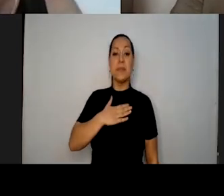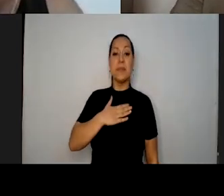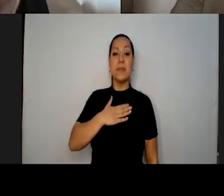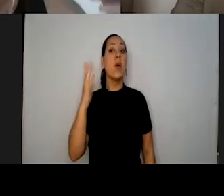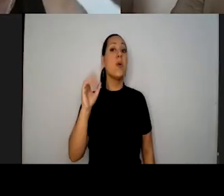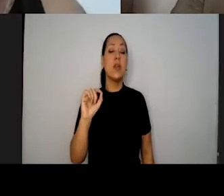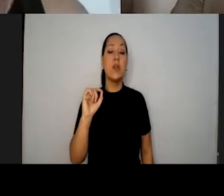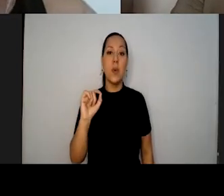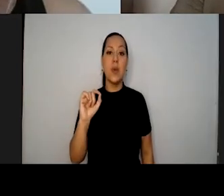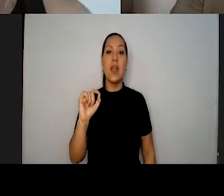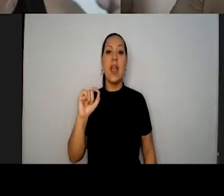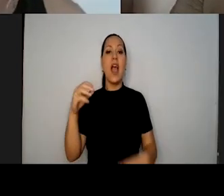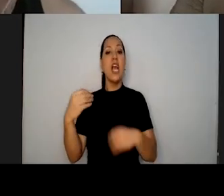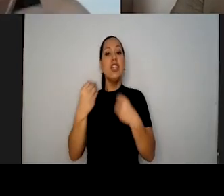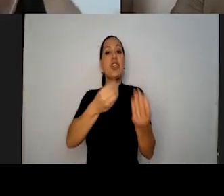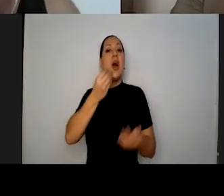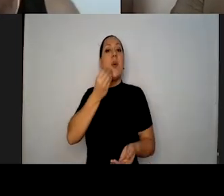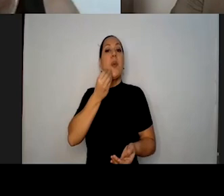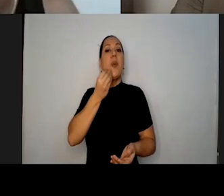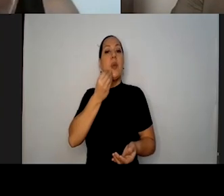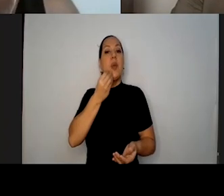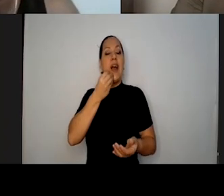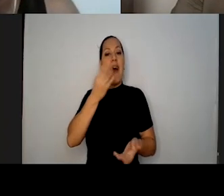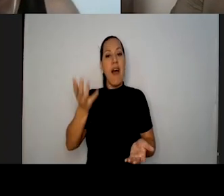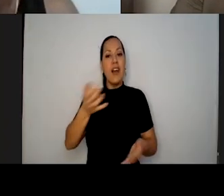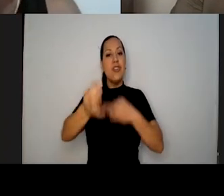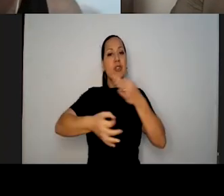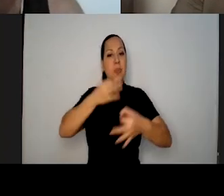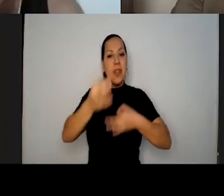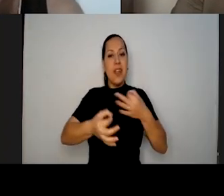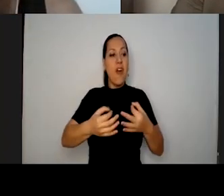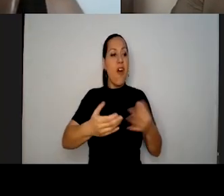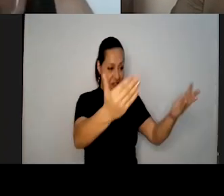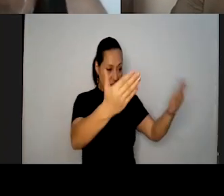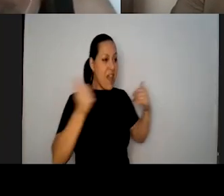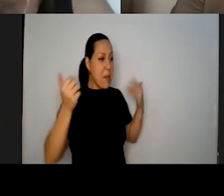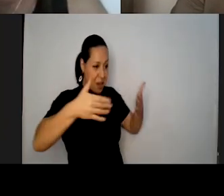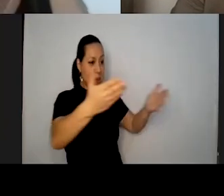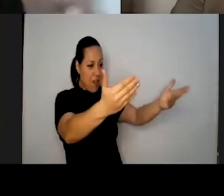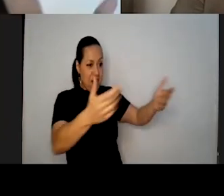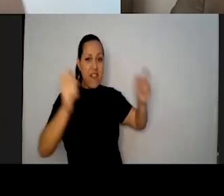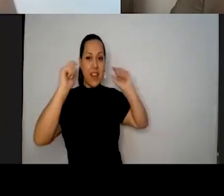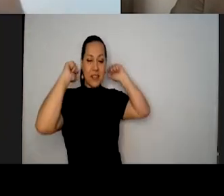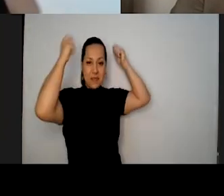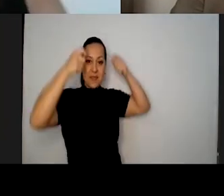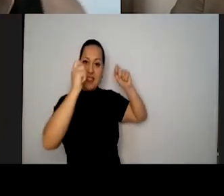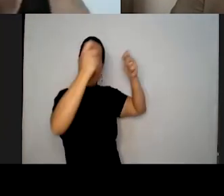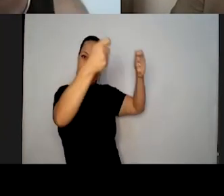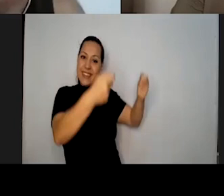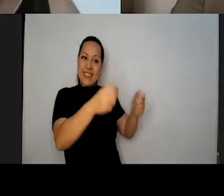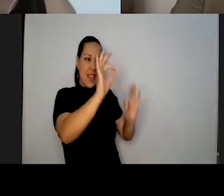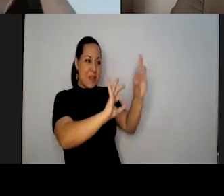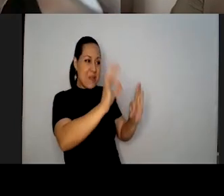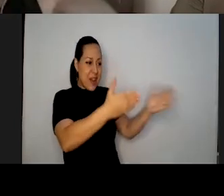dar voz, e a pessoa entra em cena, se veste, e apresenta com a gente maravilhosamente. Claro que dá bastante coisa que não é maravilhosamente, também,